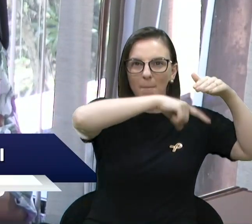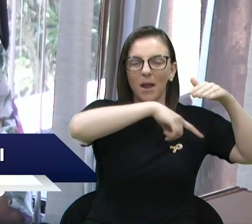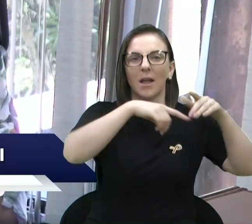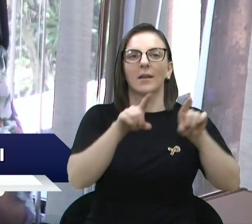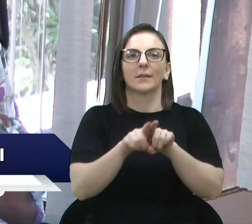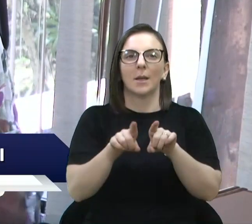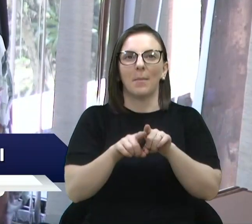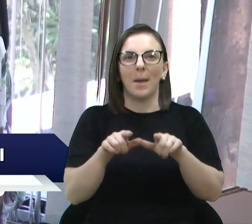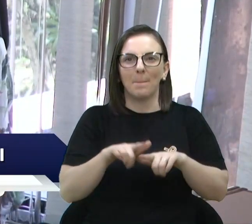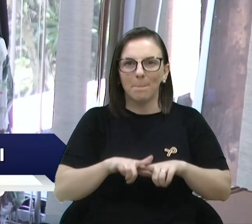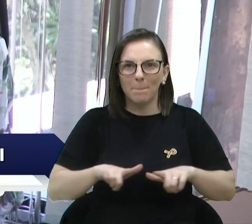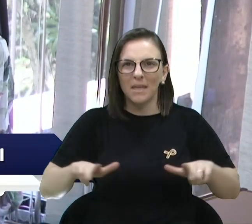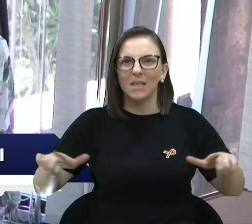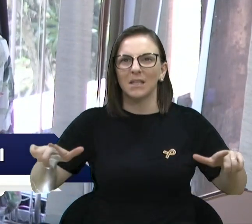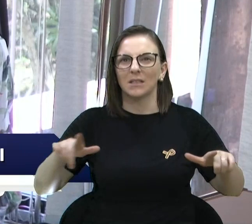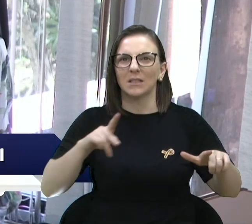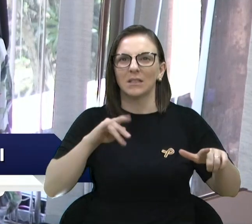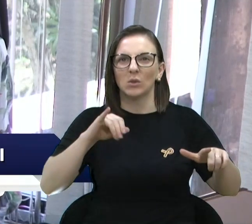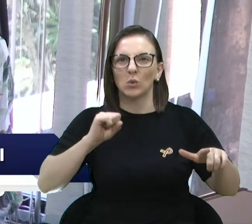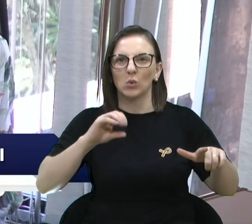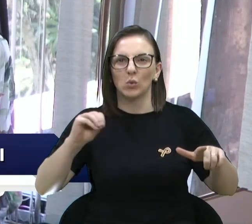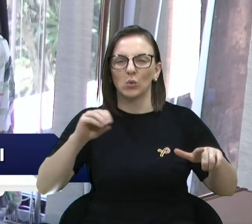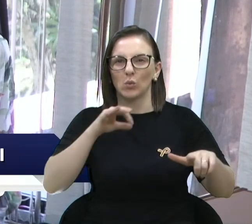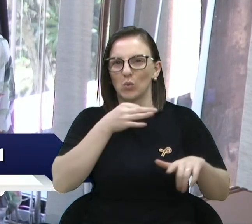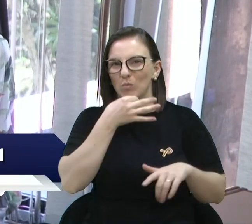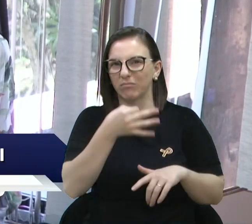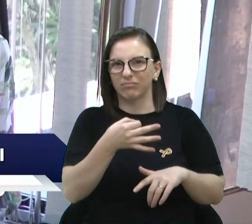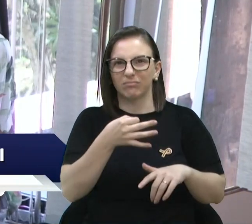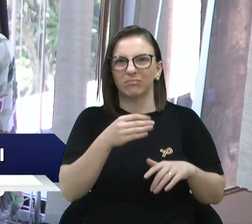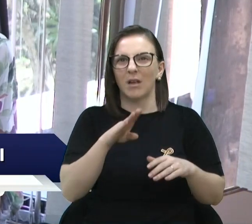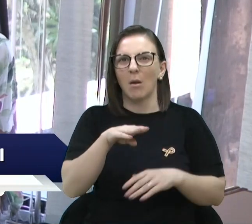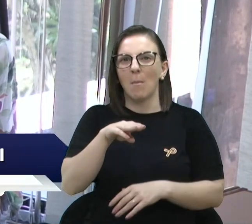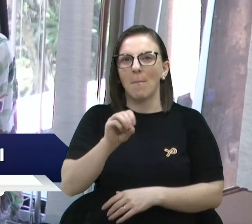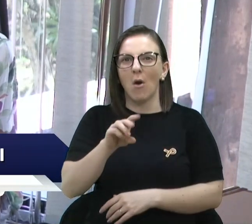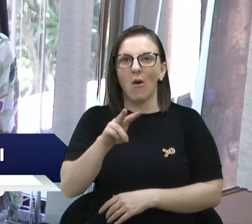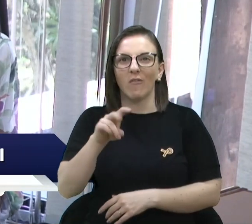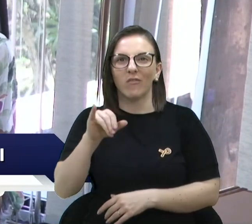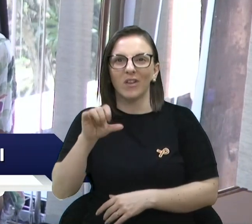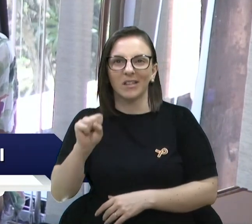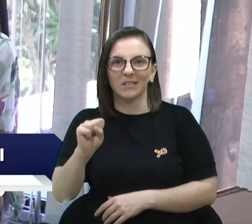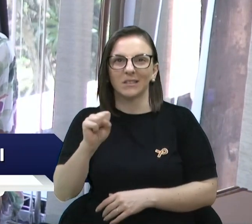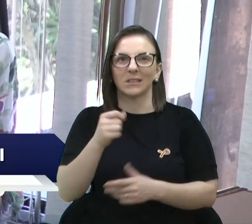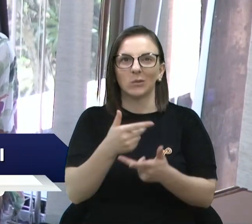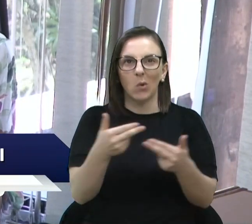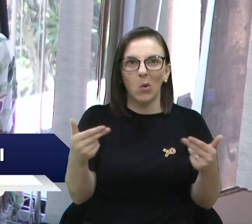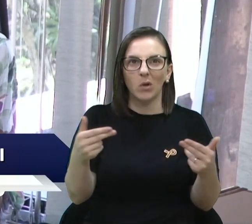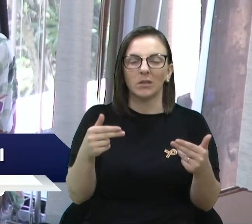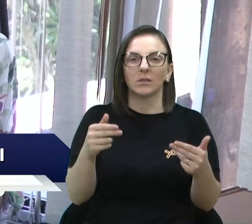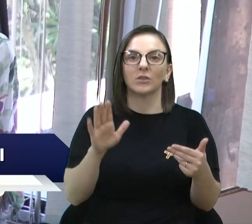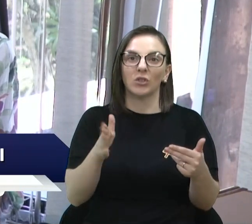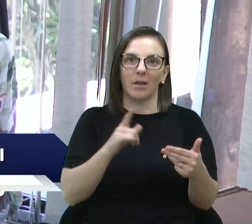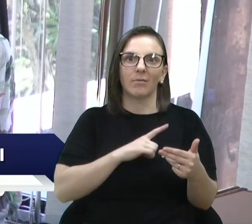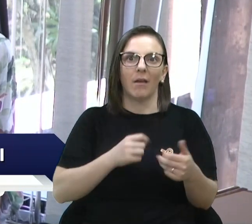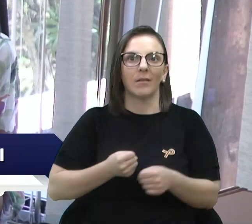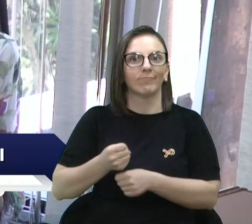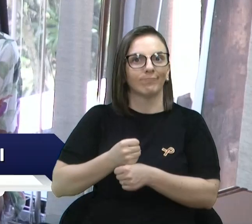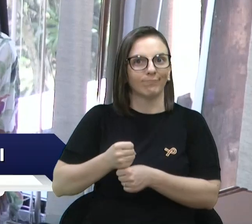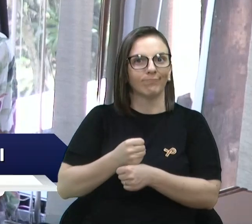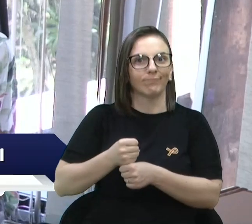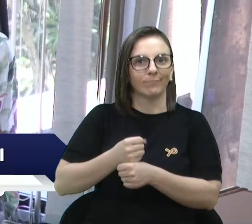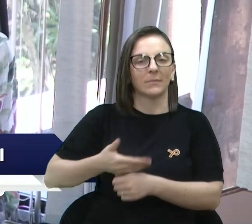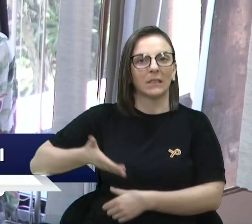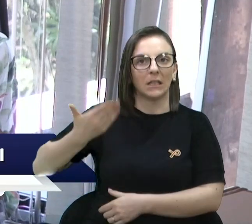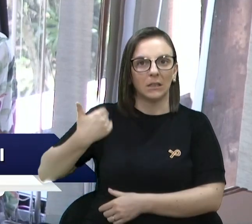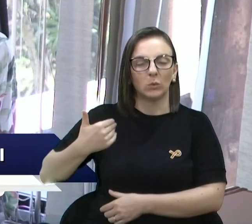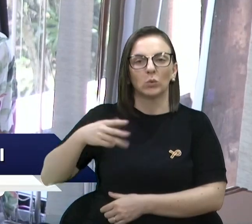piso, além de todos, todos os móveis e utensílios são todas unidades que já têm um tempo de uso e são muito